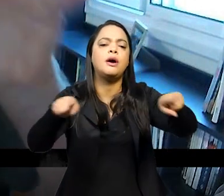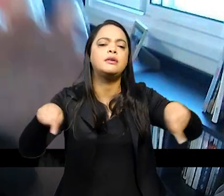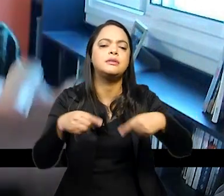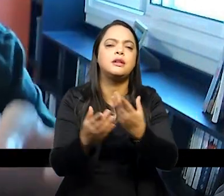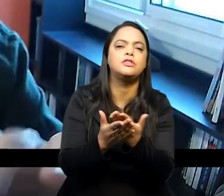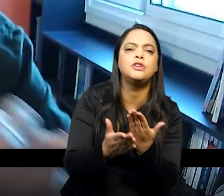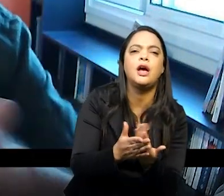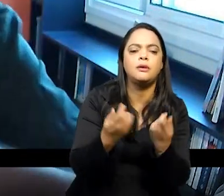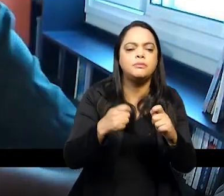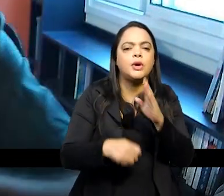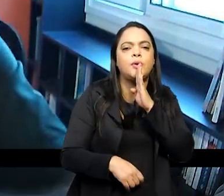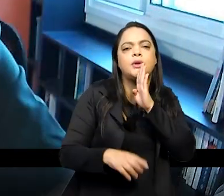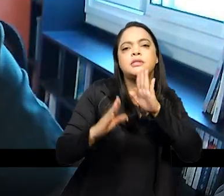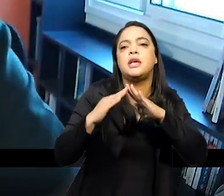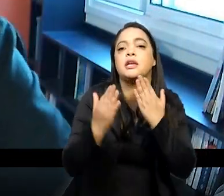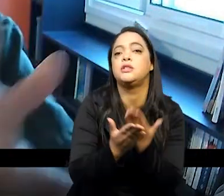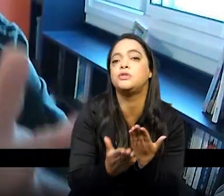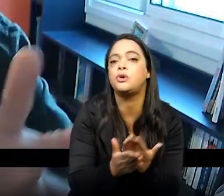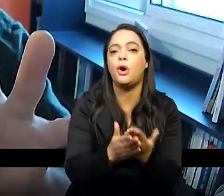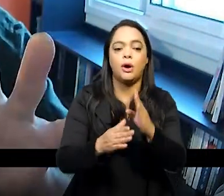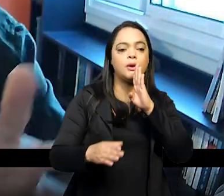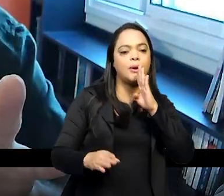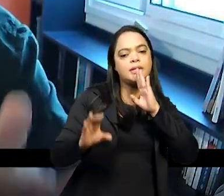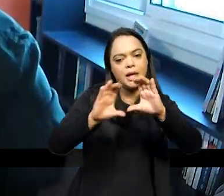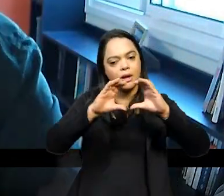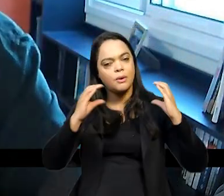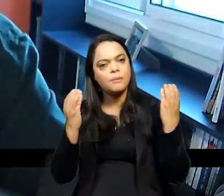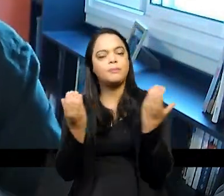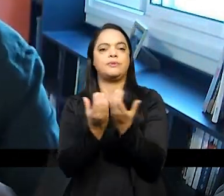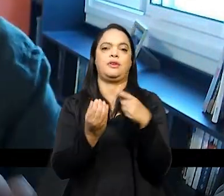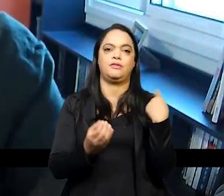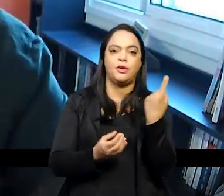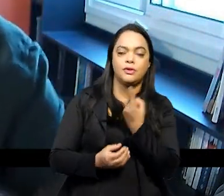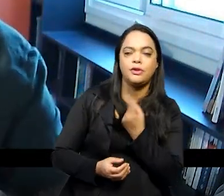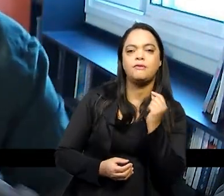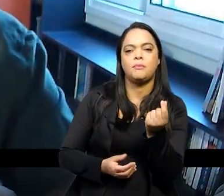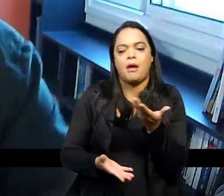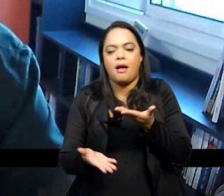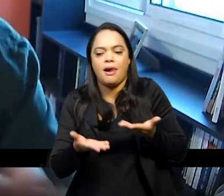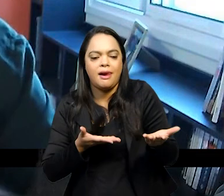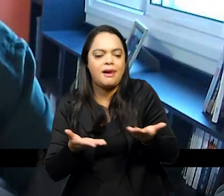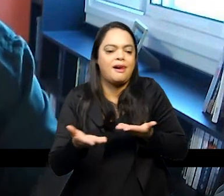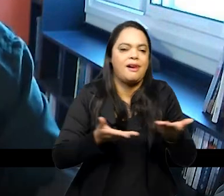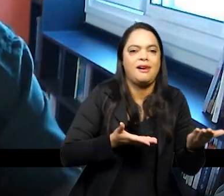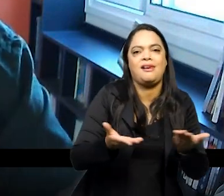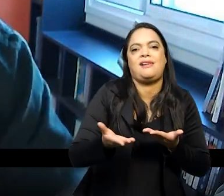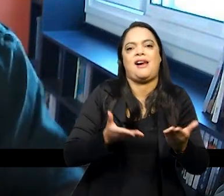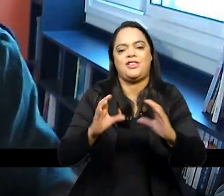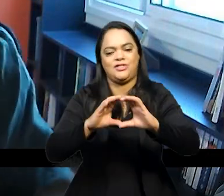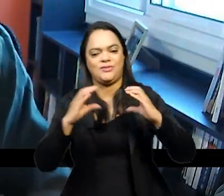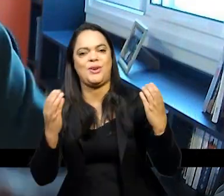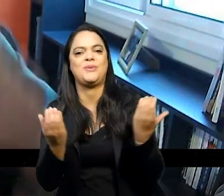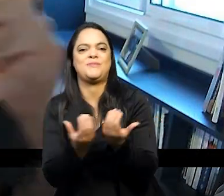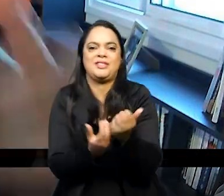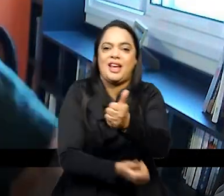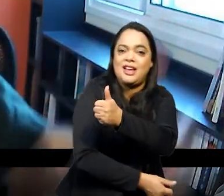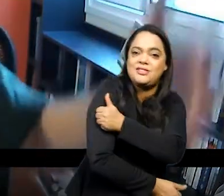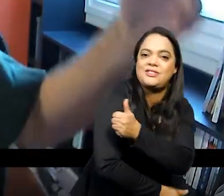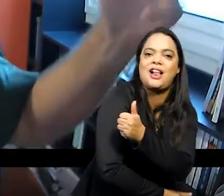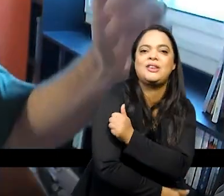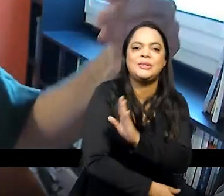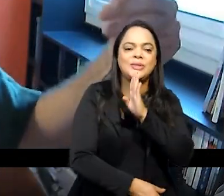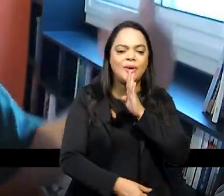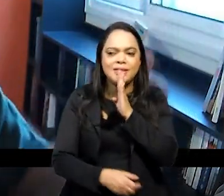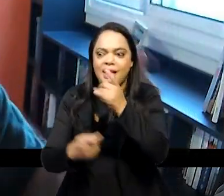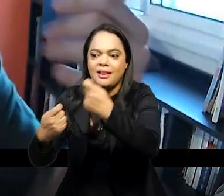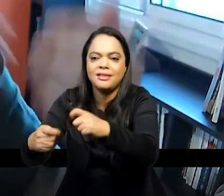entender o que é escola o que é aquela comunidade a gente vai aprendendo a interagir com aquela comunidade com as necessidades